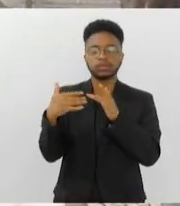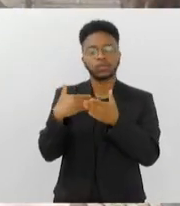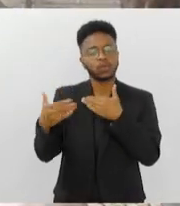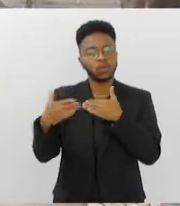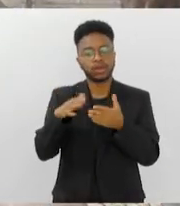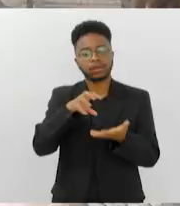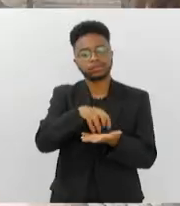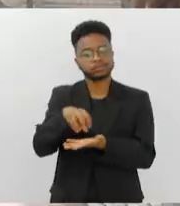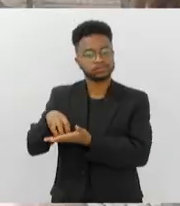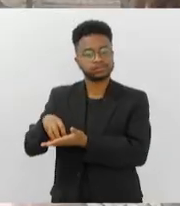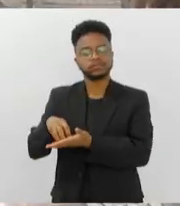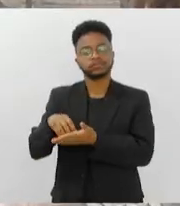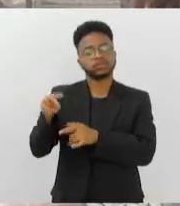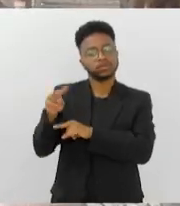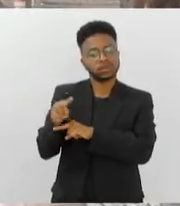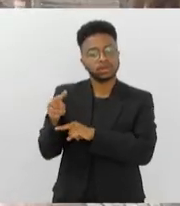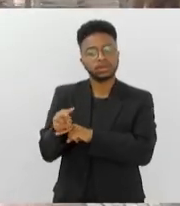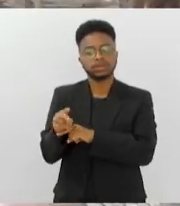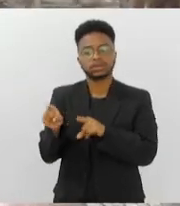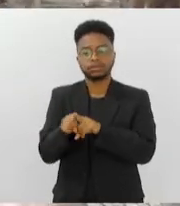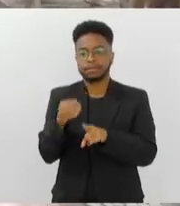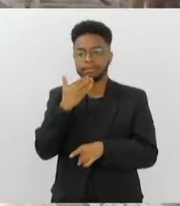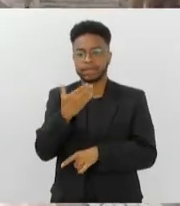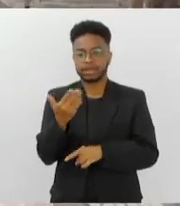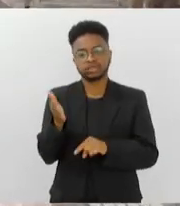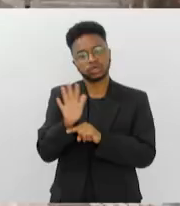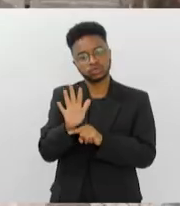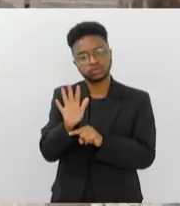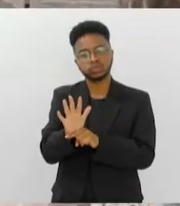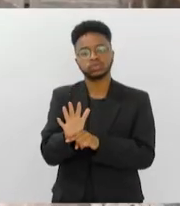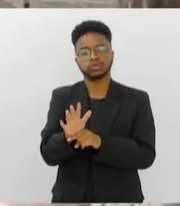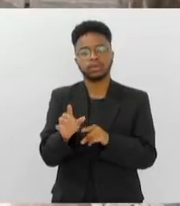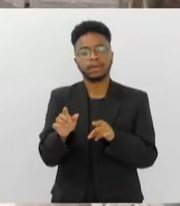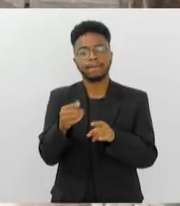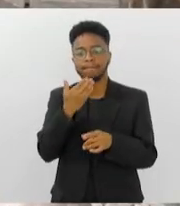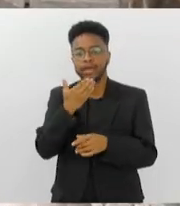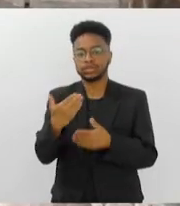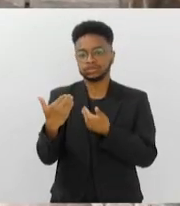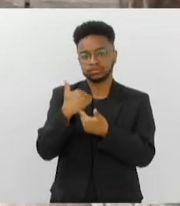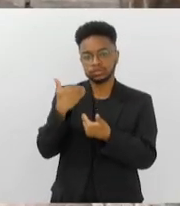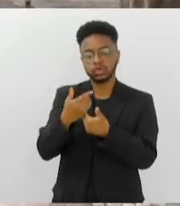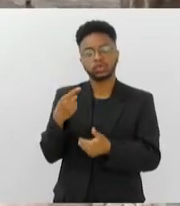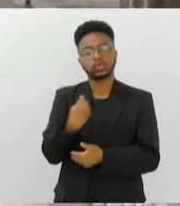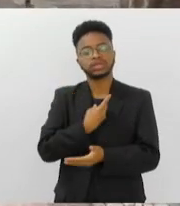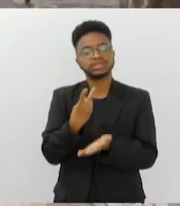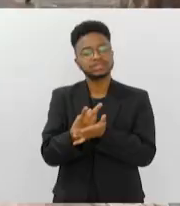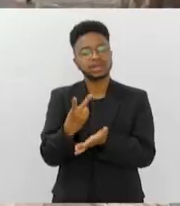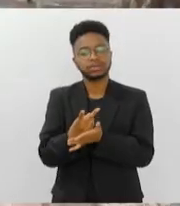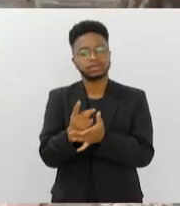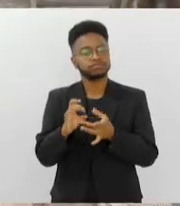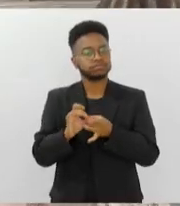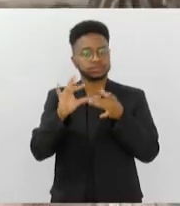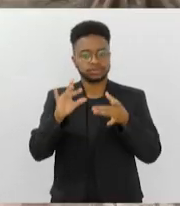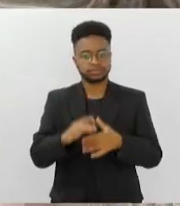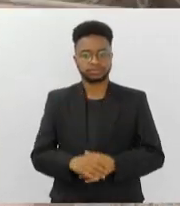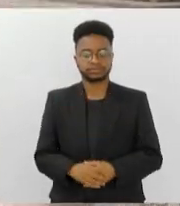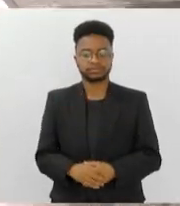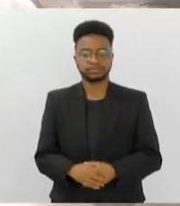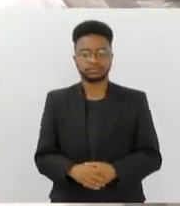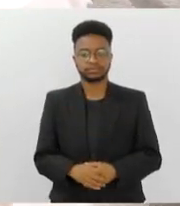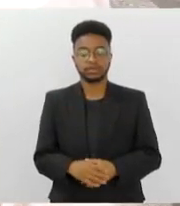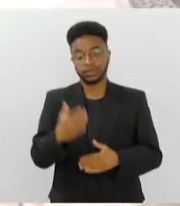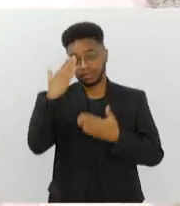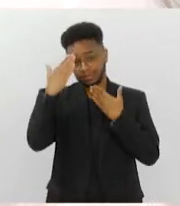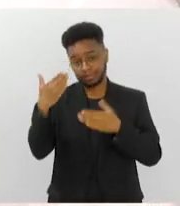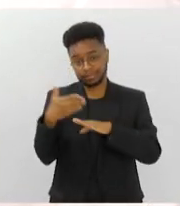conservação, com qualquer órgão ambiental e solicita ajuda, solicita orientação, que a gente vai estar sempre disponível para ajudar. Obrigado pela participação,